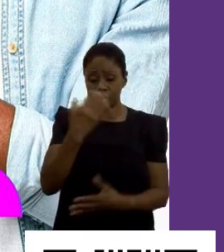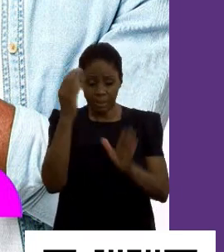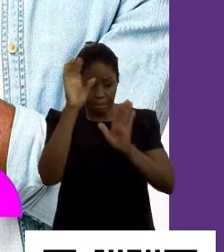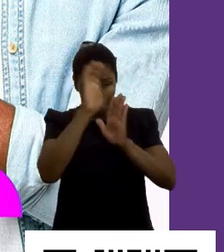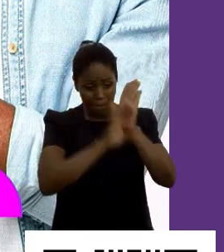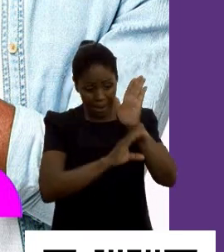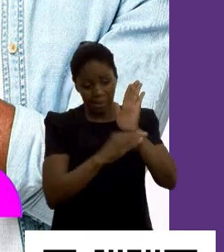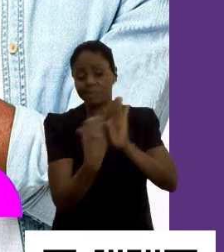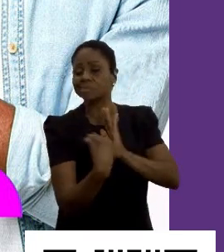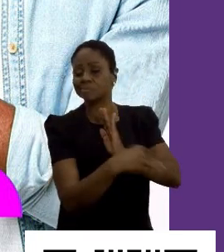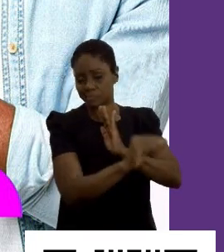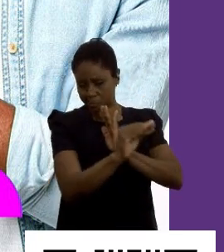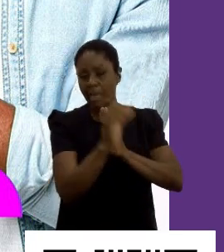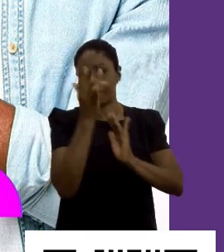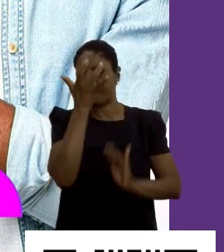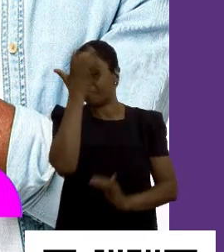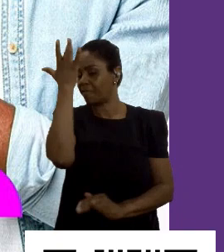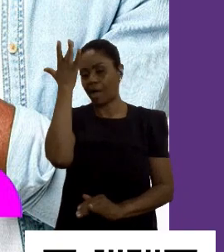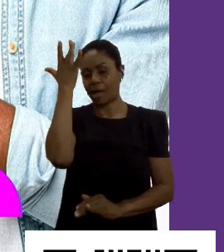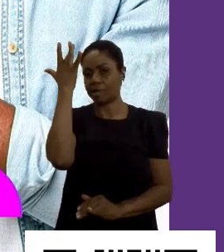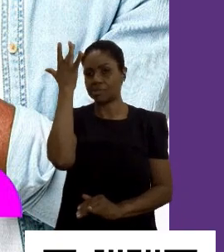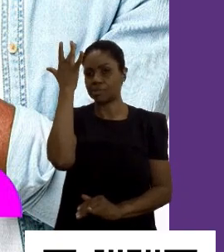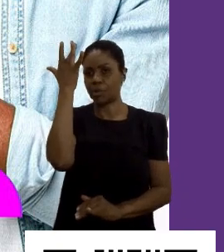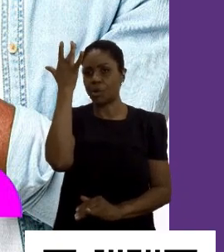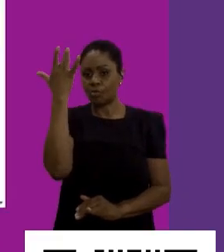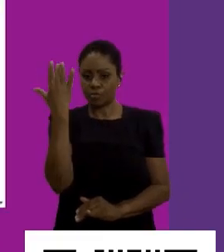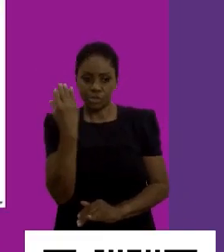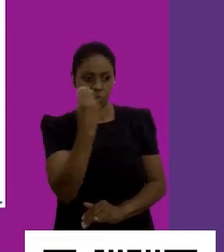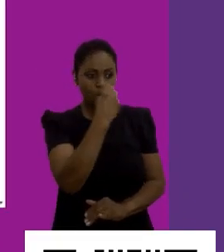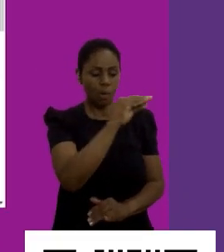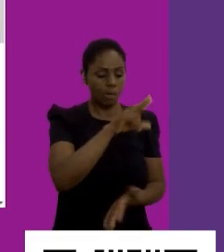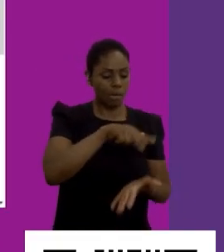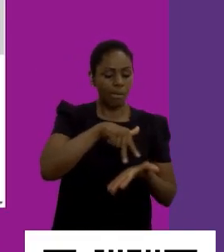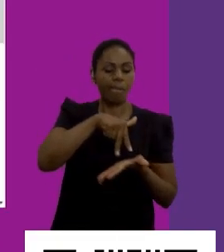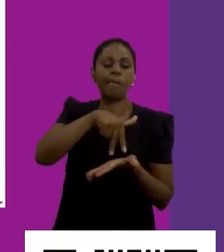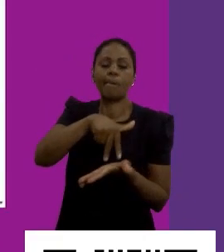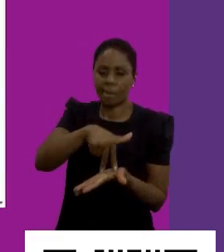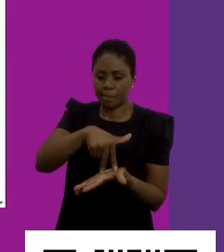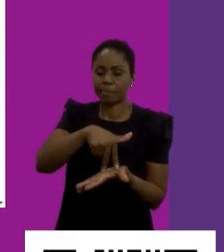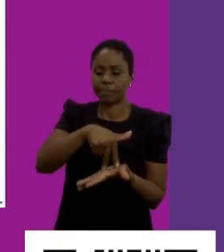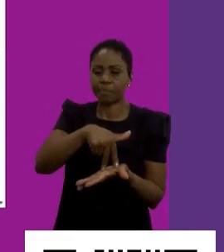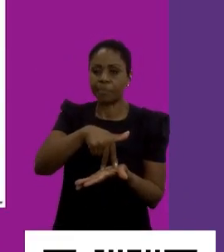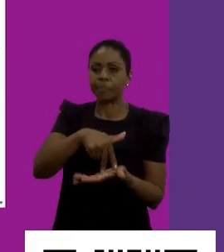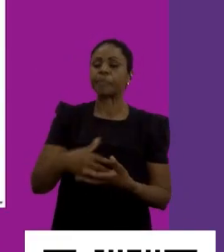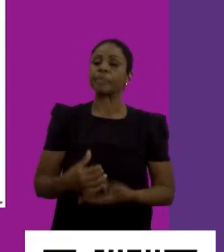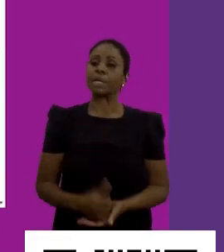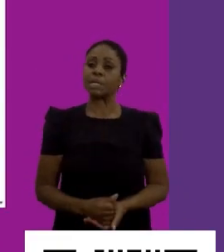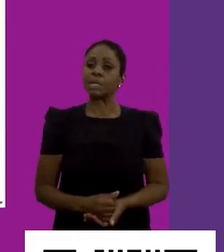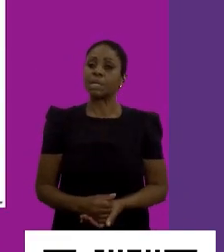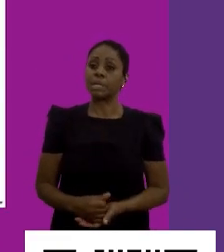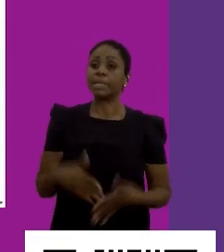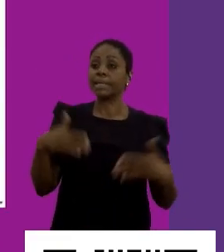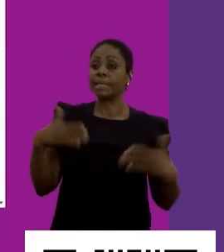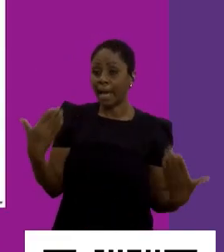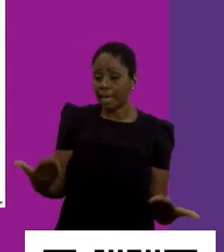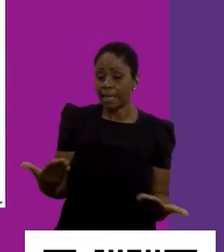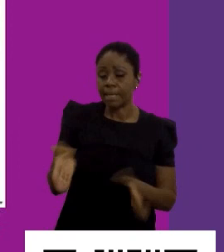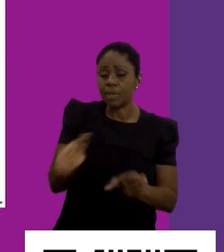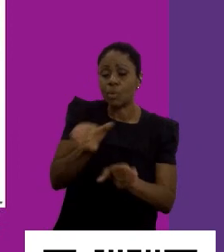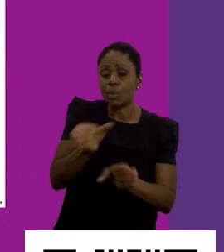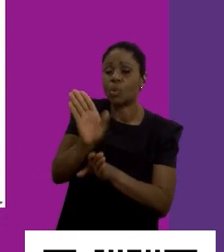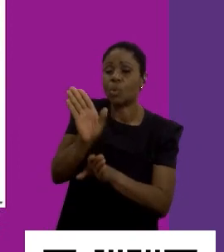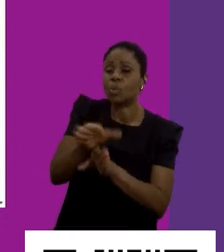está pré-cadastrado. Então, é muito fácil você se colocar, se habilitar a uma vaga. E aí fica a dica, né?